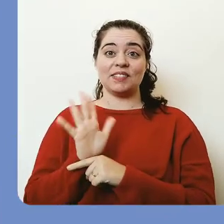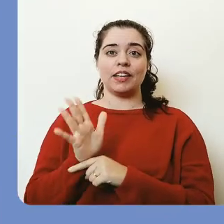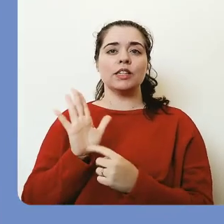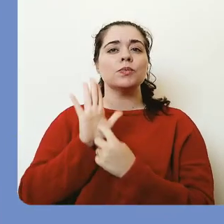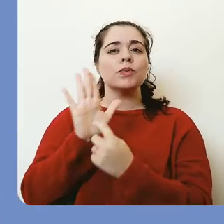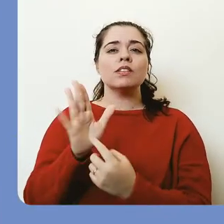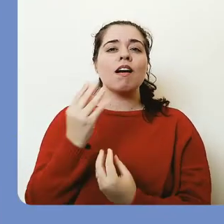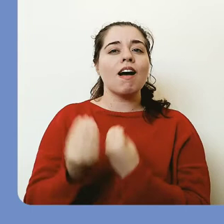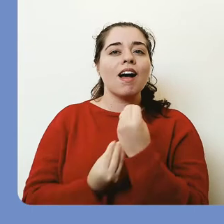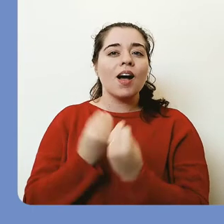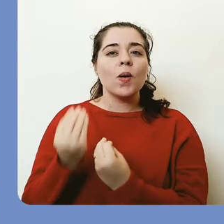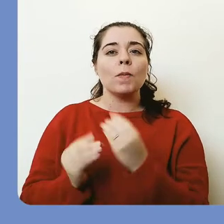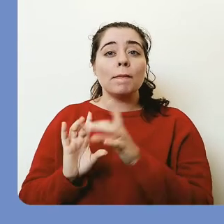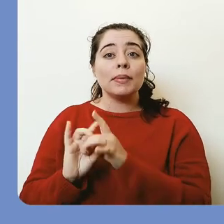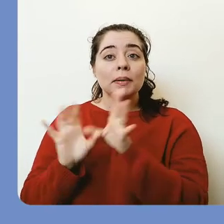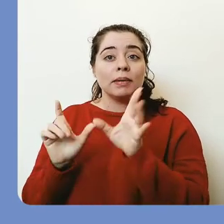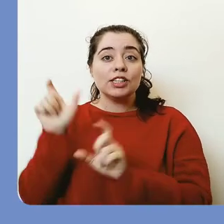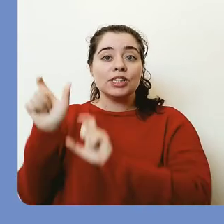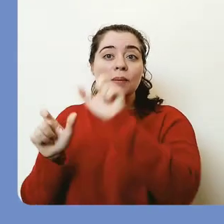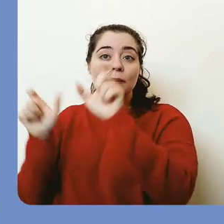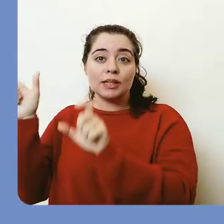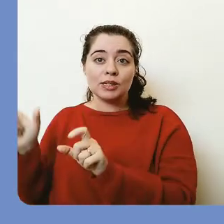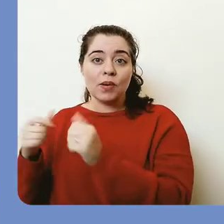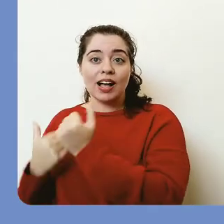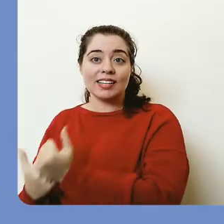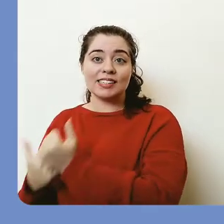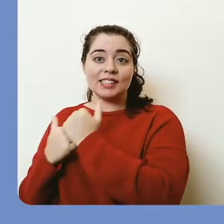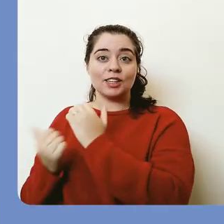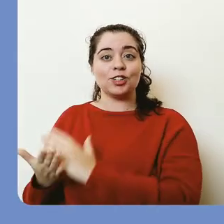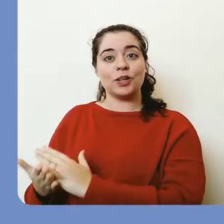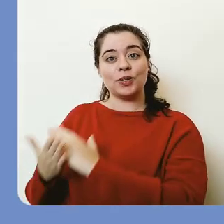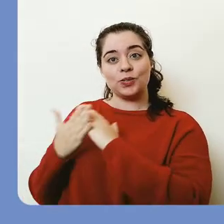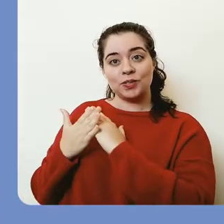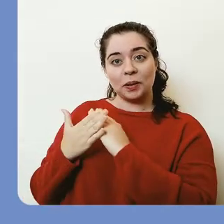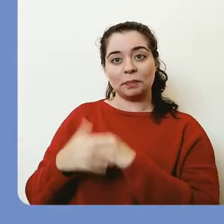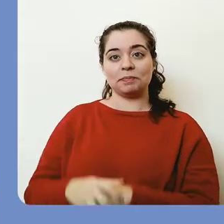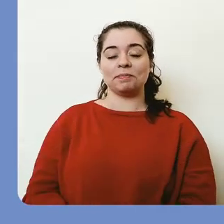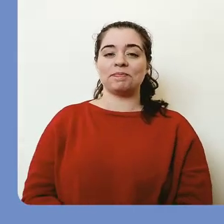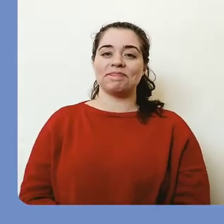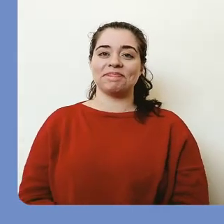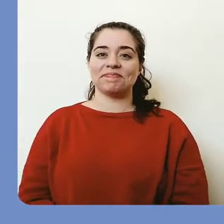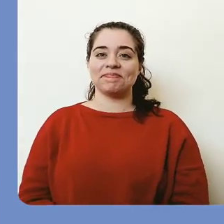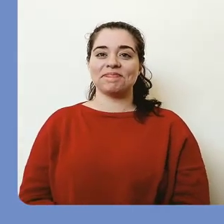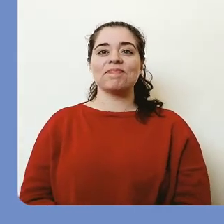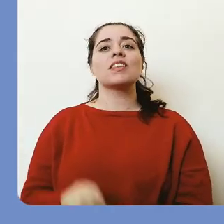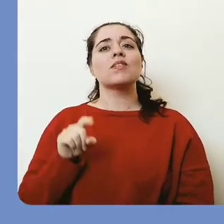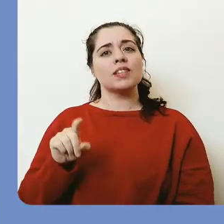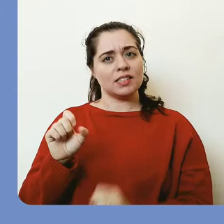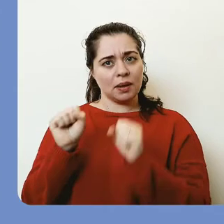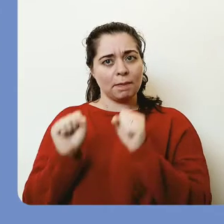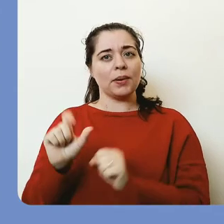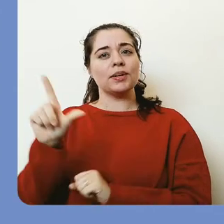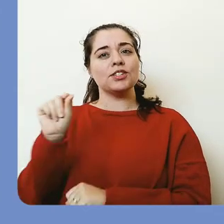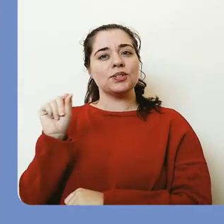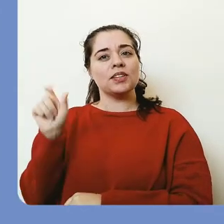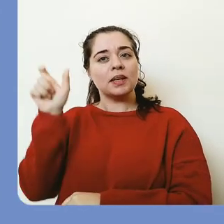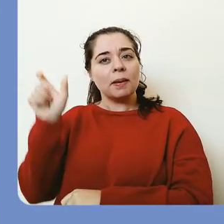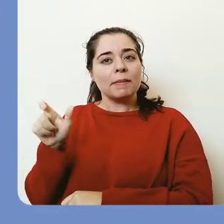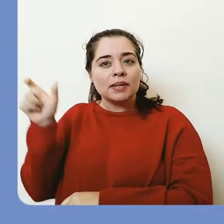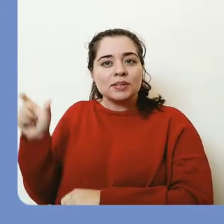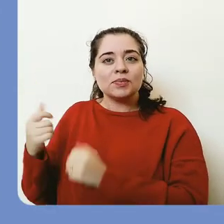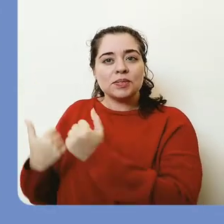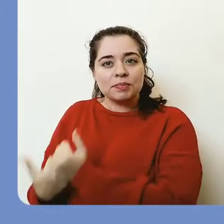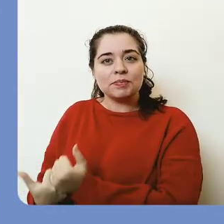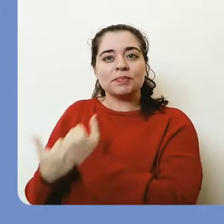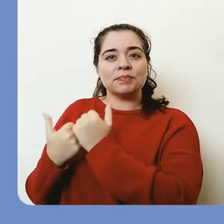Nesse vídeo, vou te mostrar como atribuir permissões para assistentes. Você pode agregar assistentes para te auxiliar